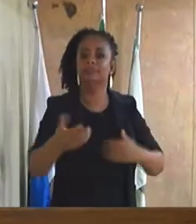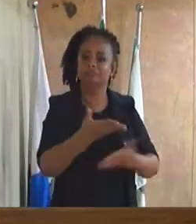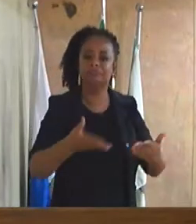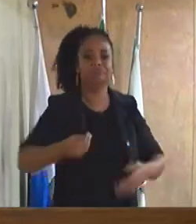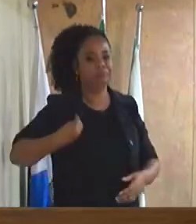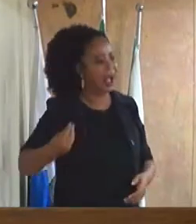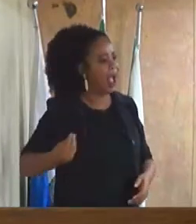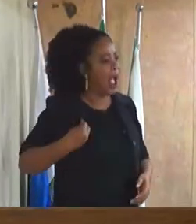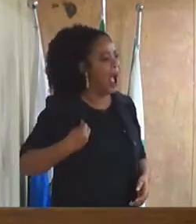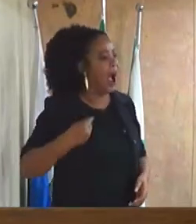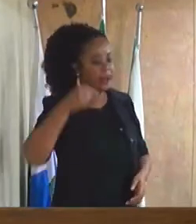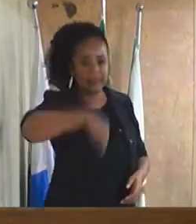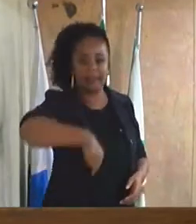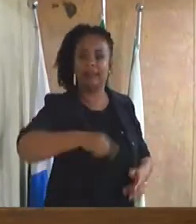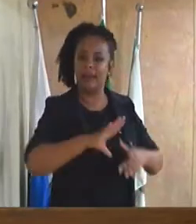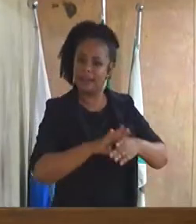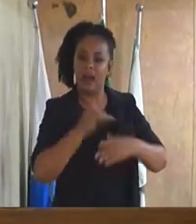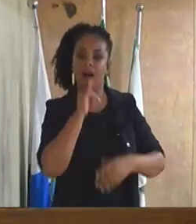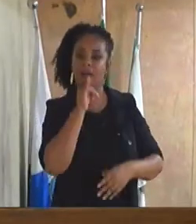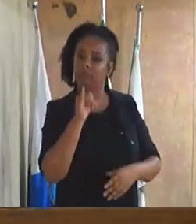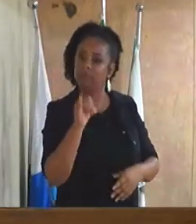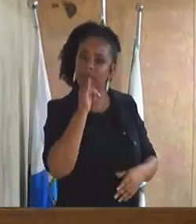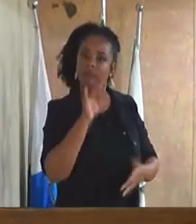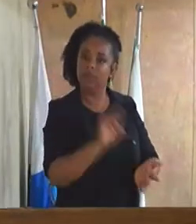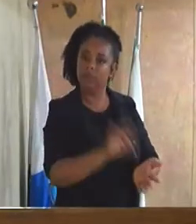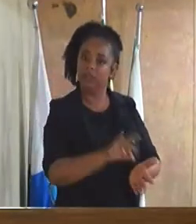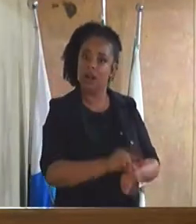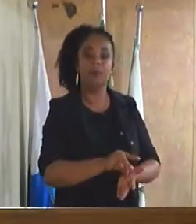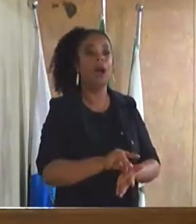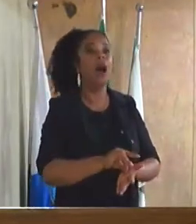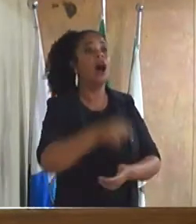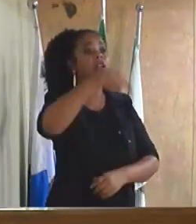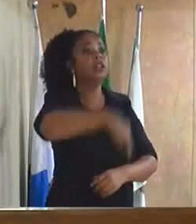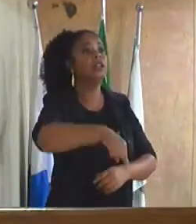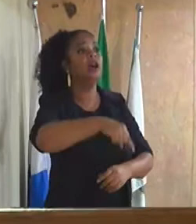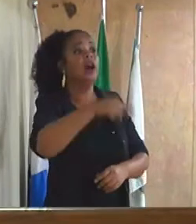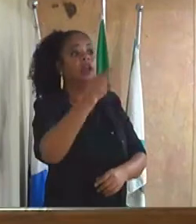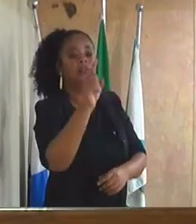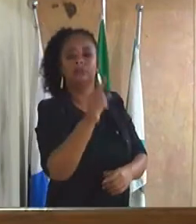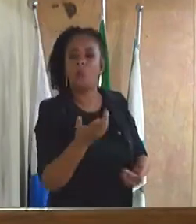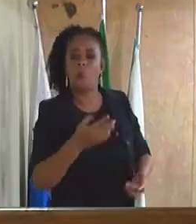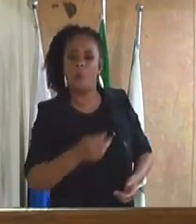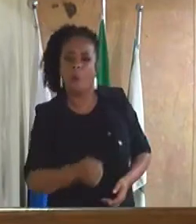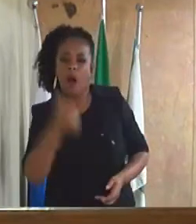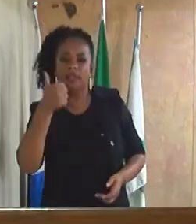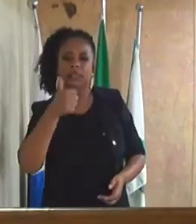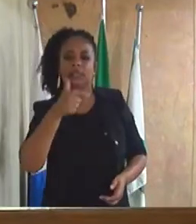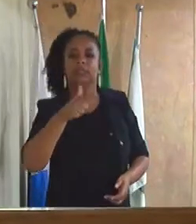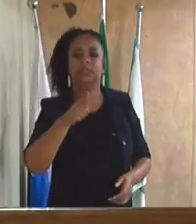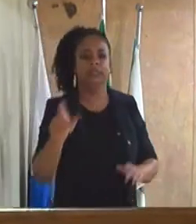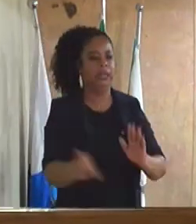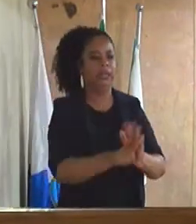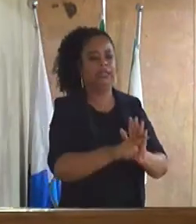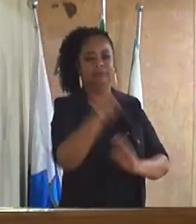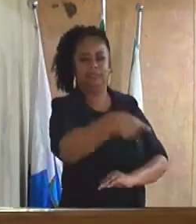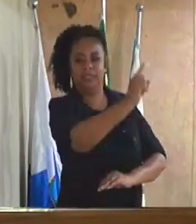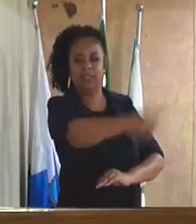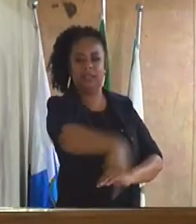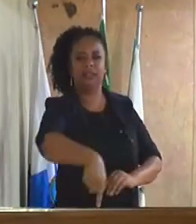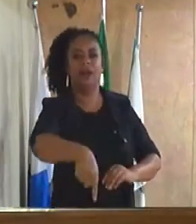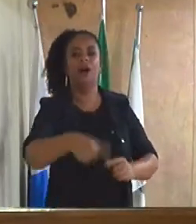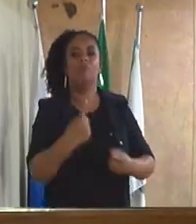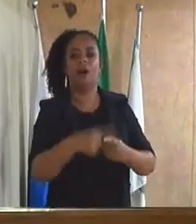apesar de estarmos sofrendo a eliminar para fechar o comércio, o comércio vem sofrendo muito com